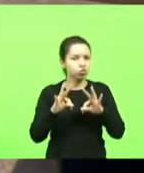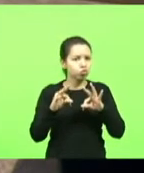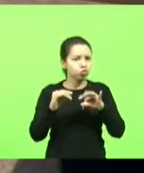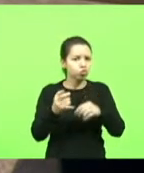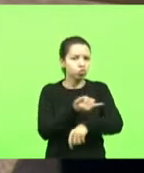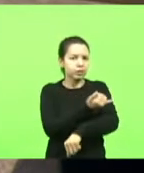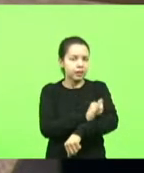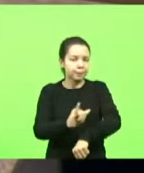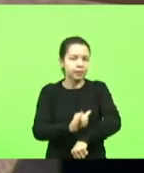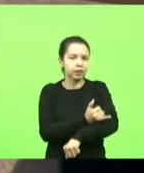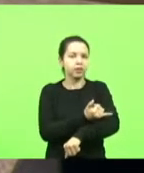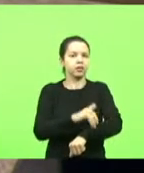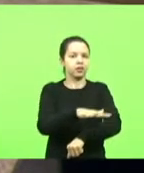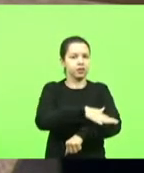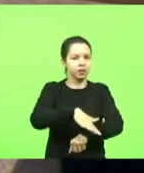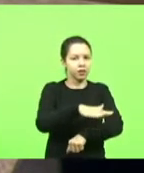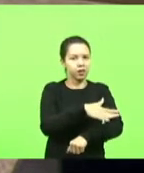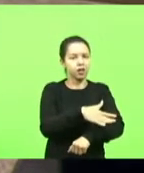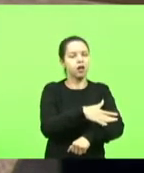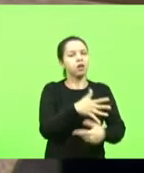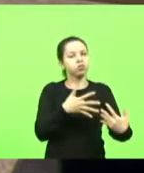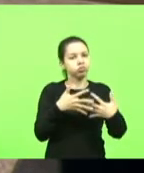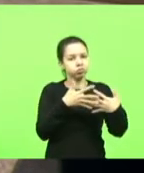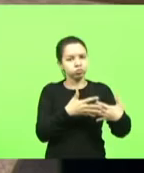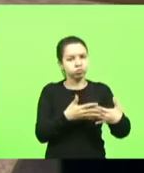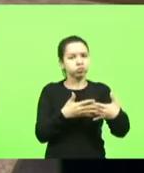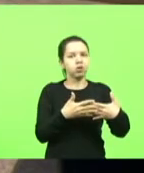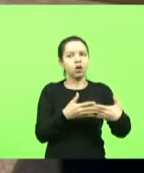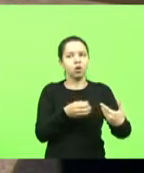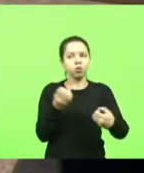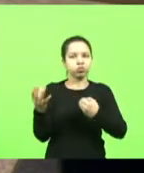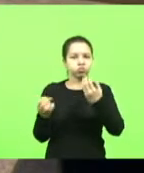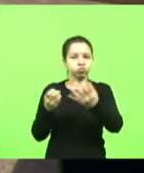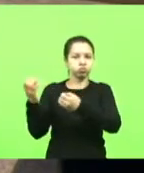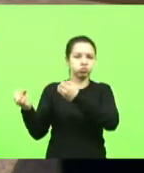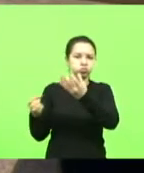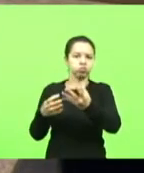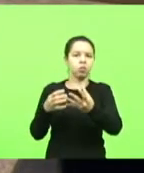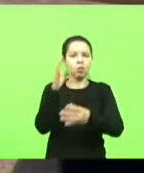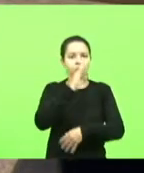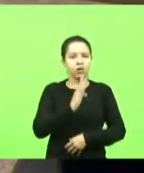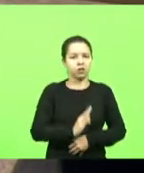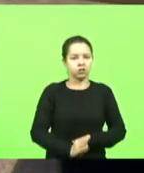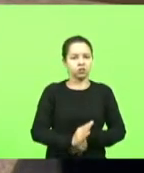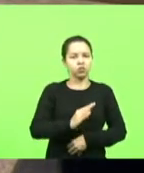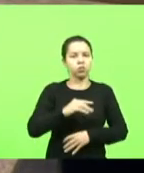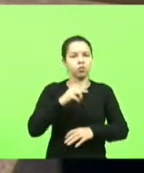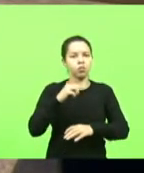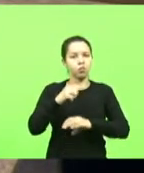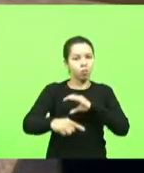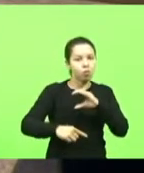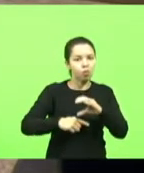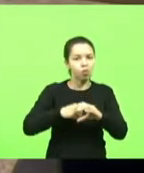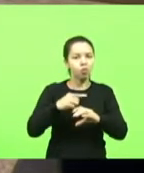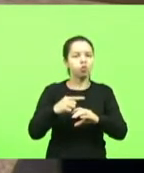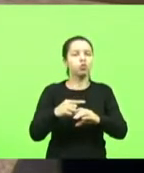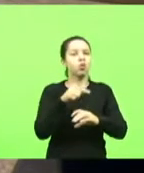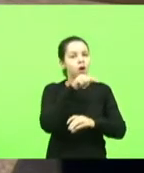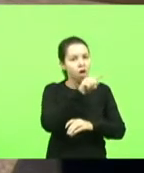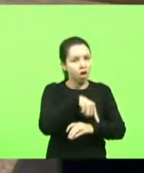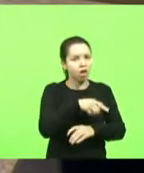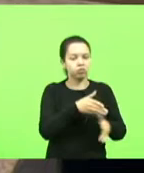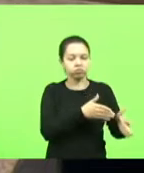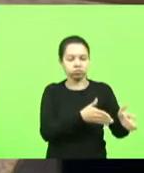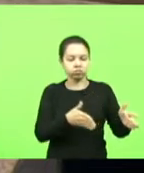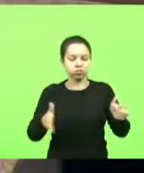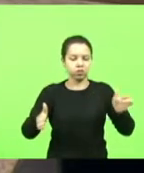para ir aqui para Santa Catarina para o Brasil e para o mundo passa por aquele trecho tudo e nós fazemos tudo aquilo